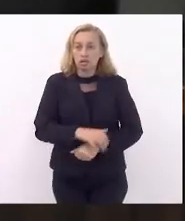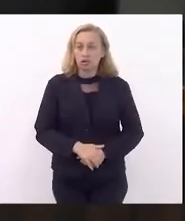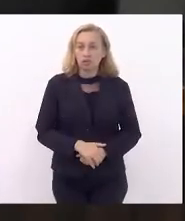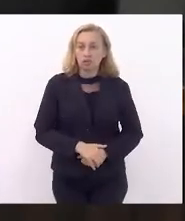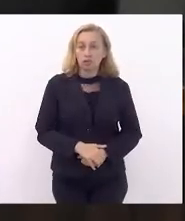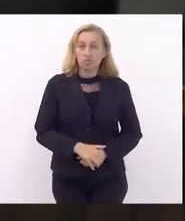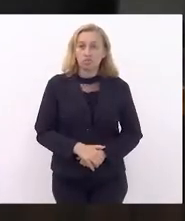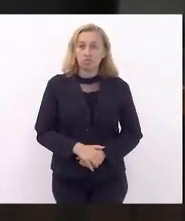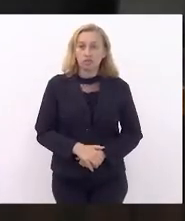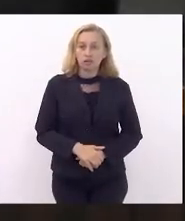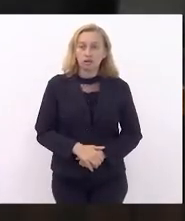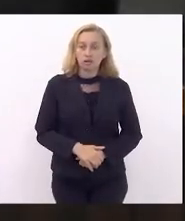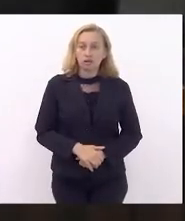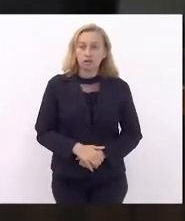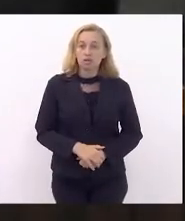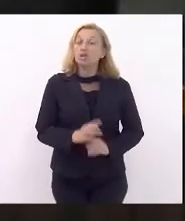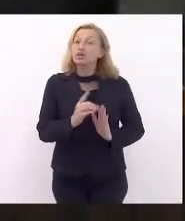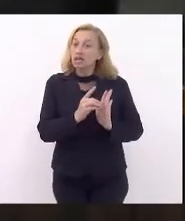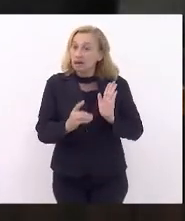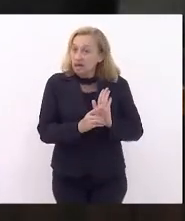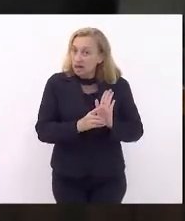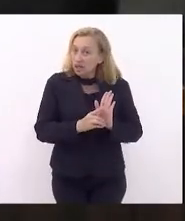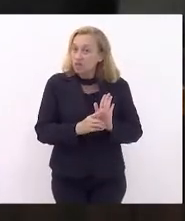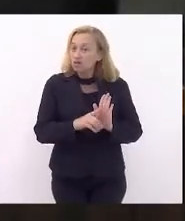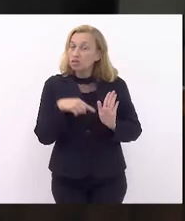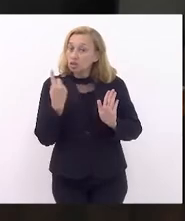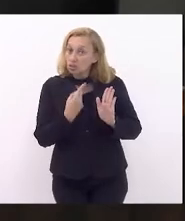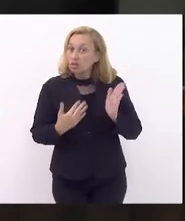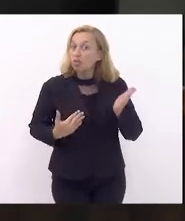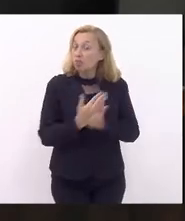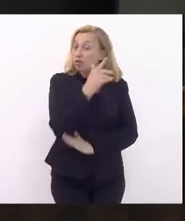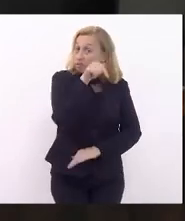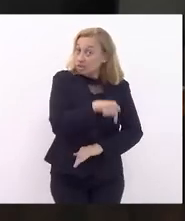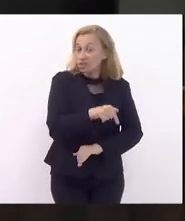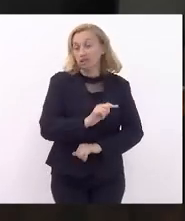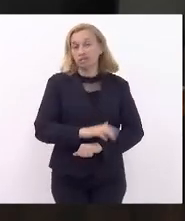aquele decreto legislativo que nós aprovamos aqui.